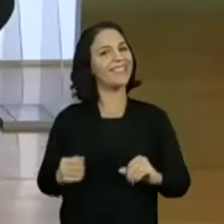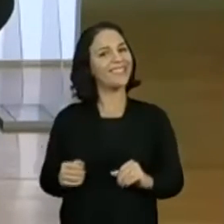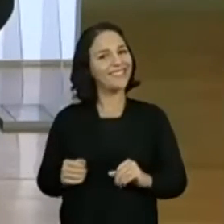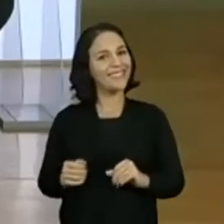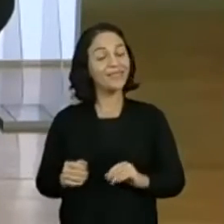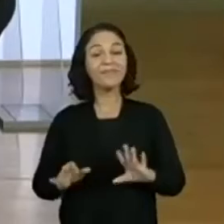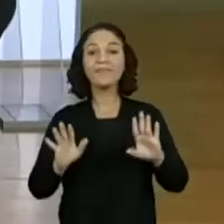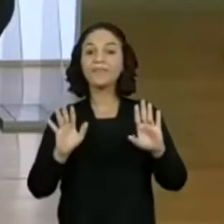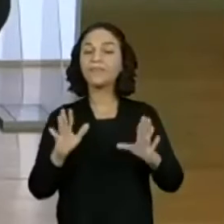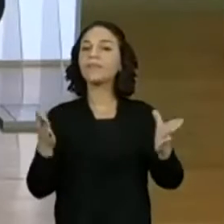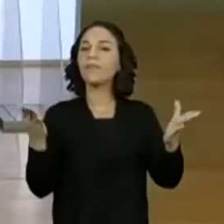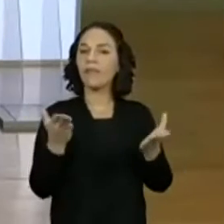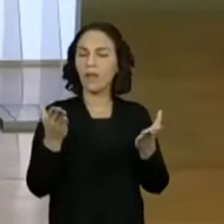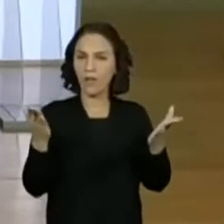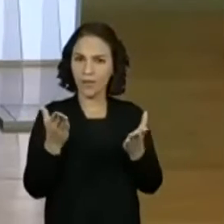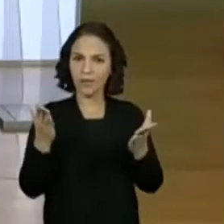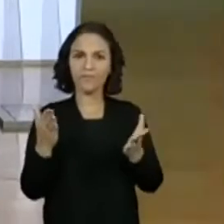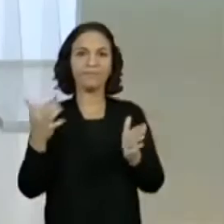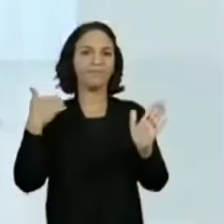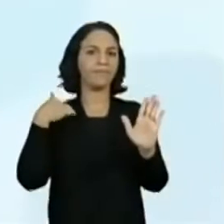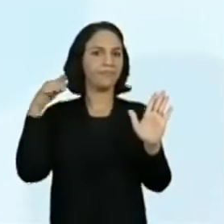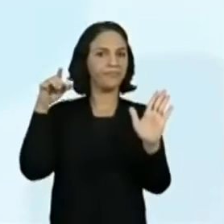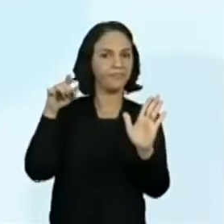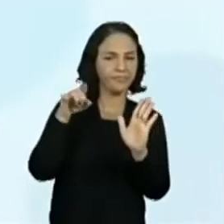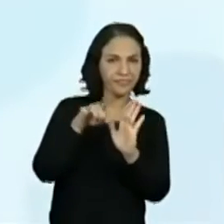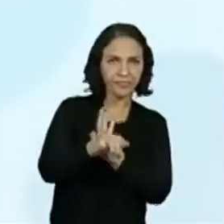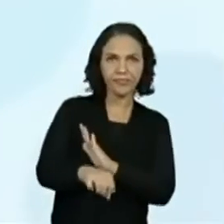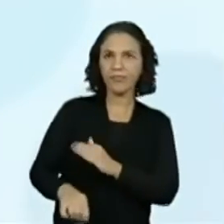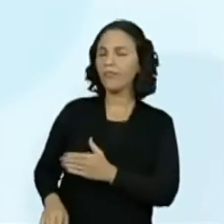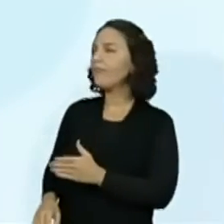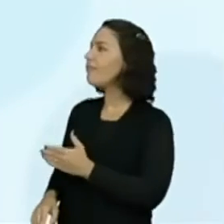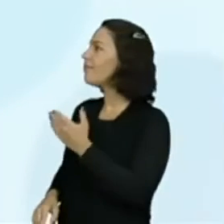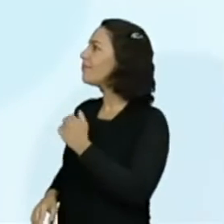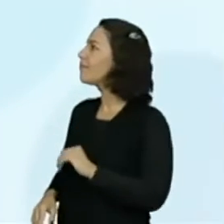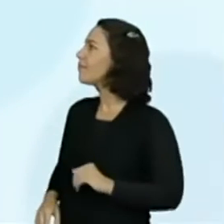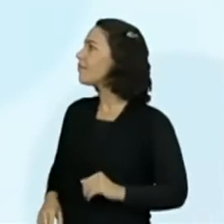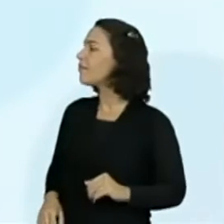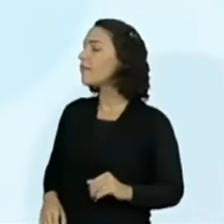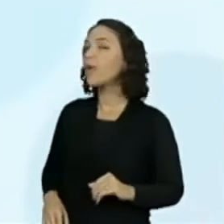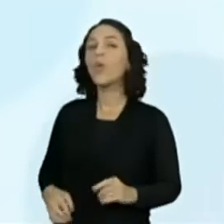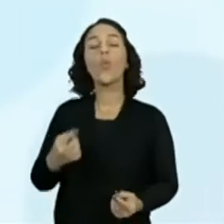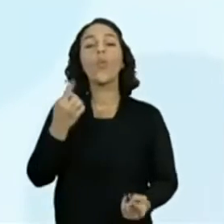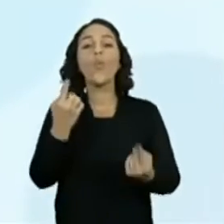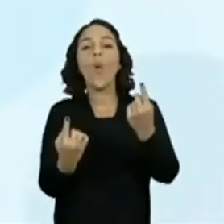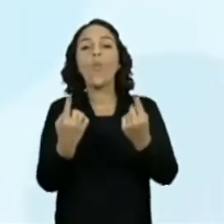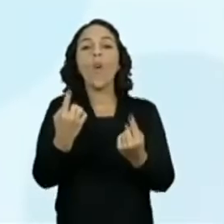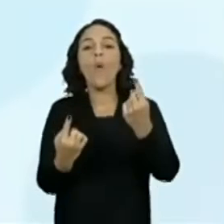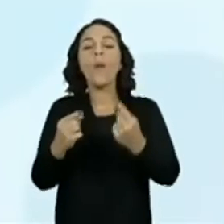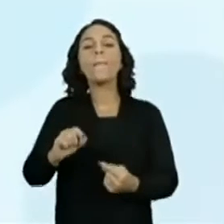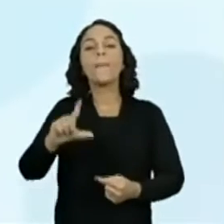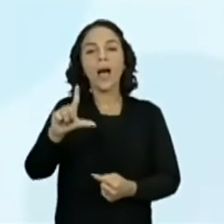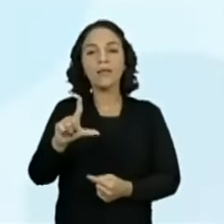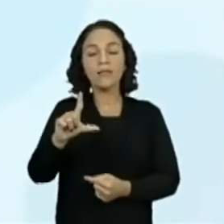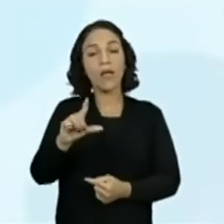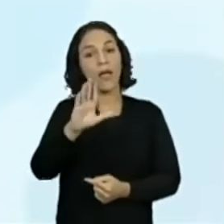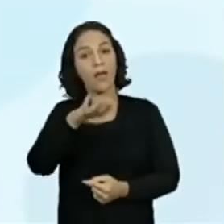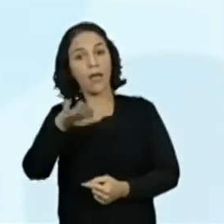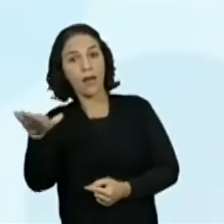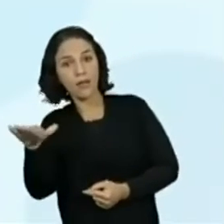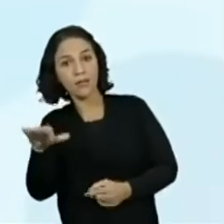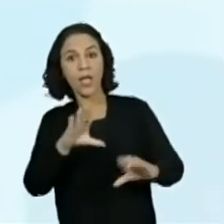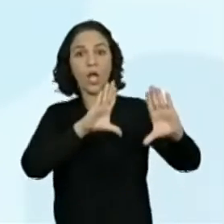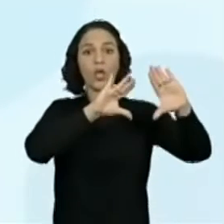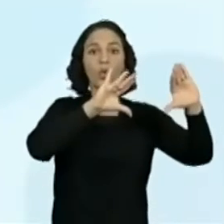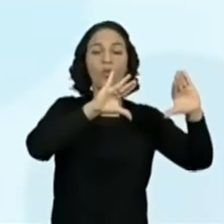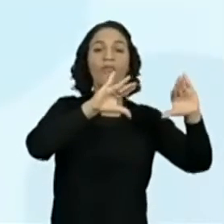Então, agora vamos responder aqui a nossa atividade? O que tem mais? Crianças ou nuvens? Agora já sabemos